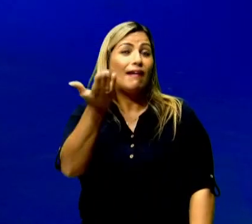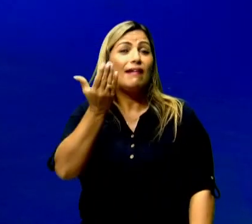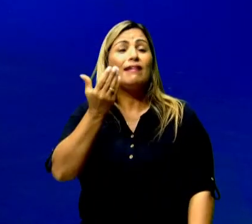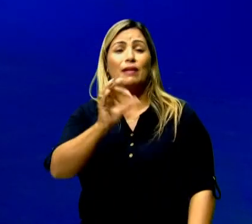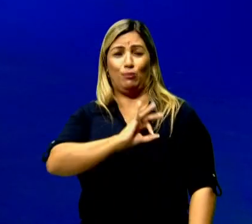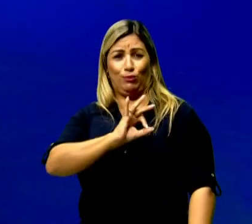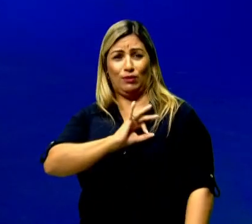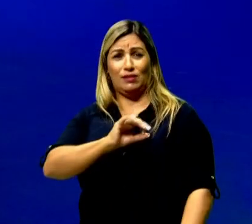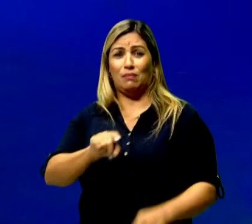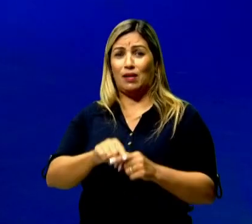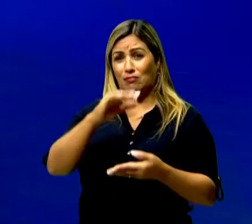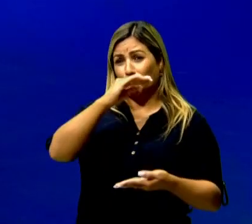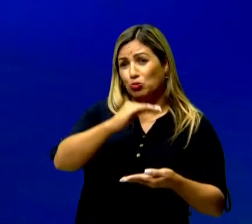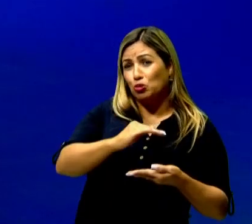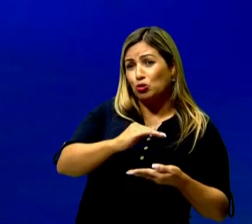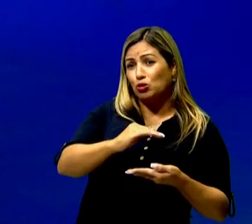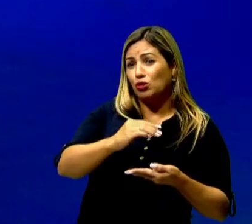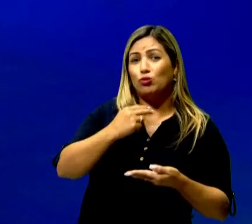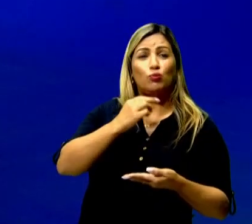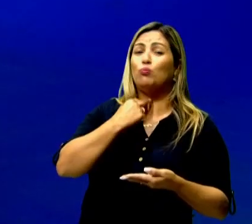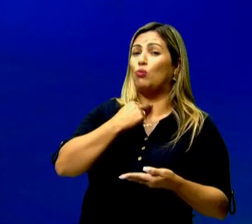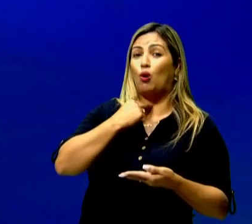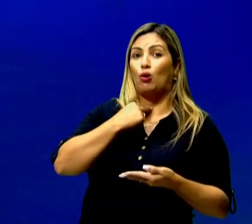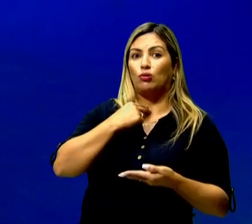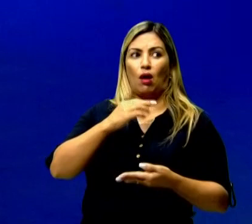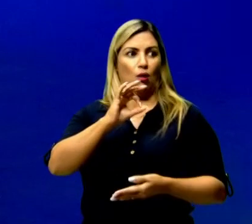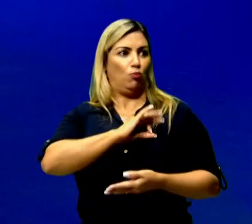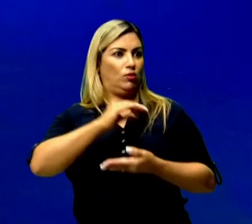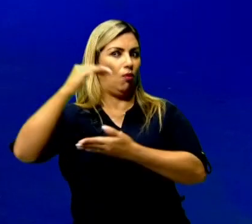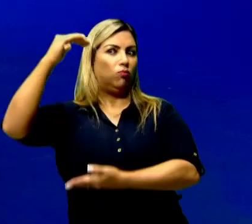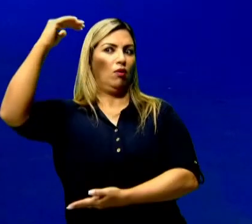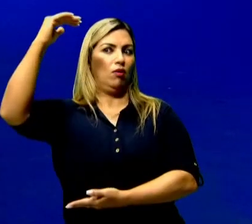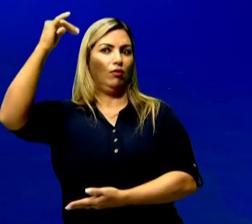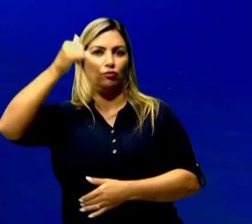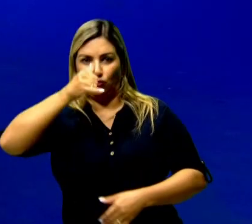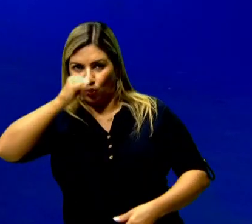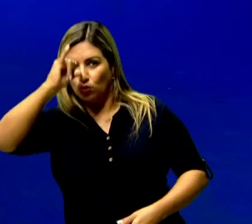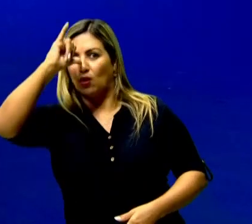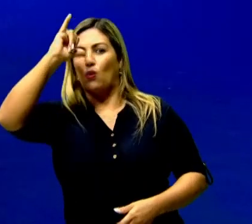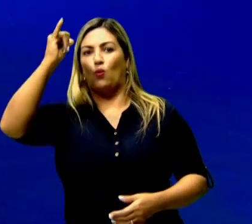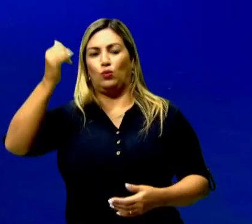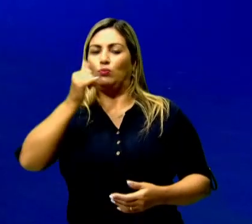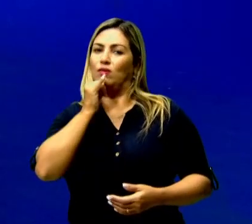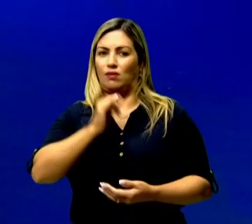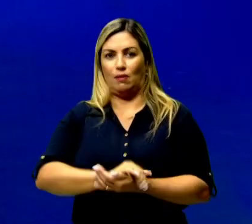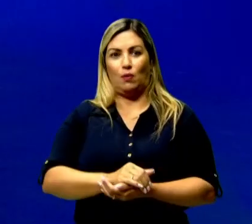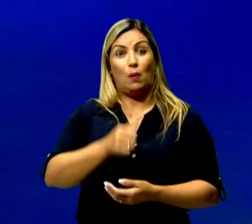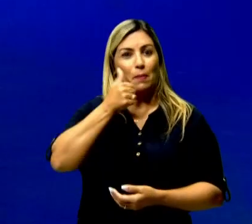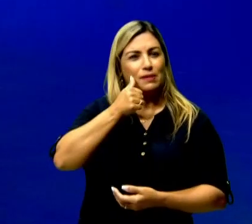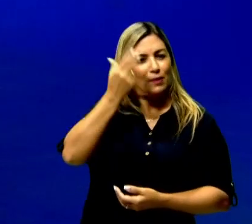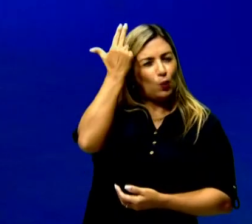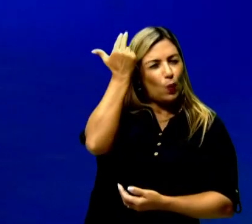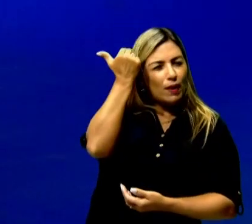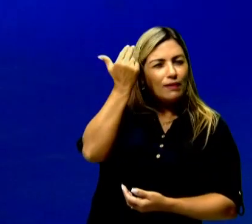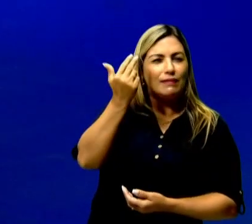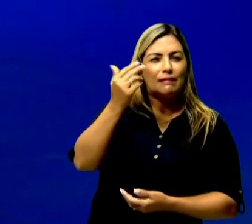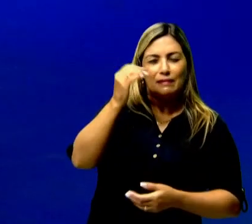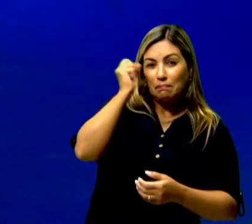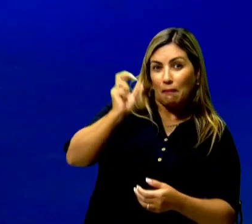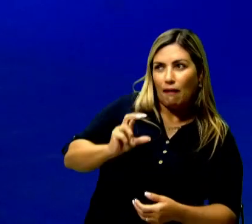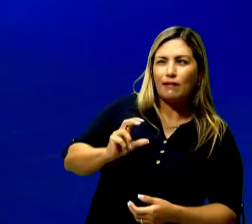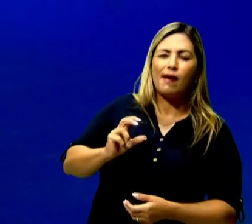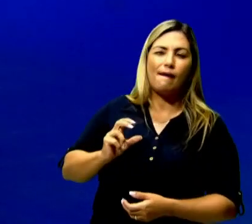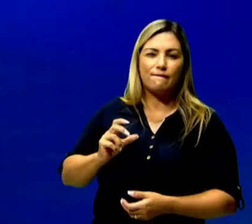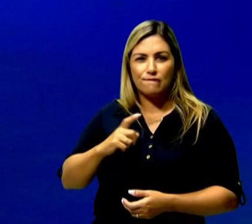pequenininha. E os outros animais que eram policiais eram animais grandes, era tipo rinoceronte. Mas ela, como era muito esperta, ela conseguiu ali